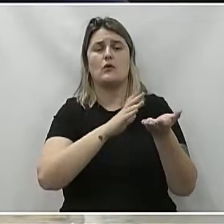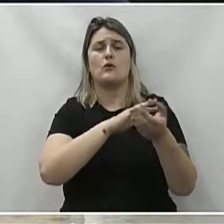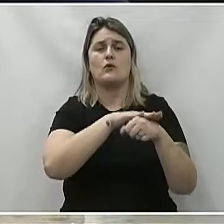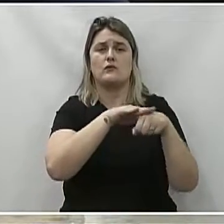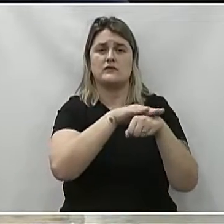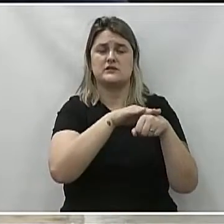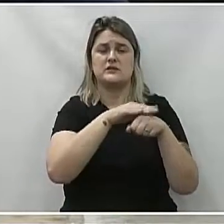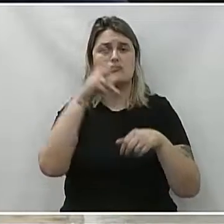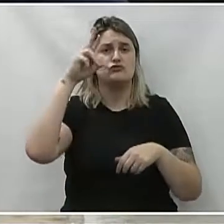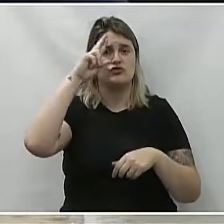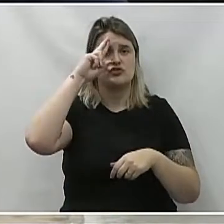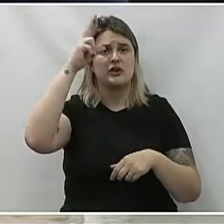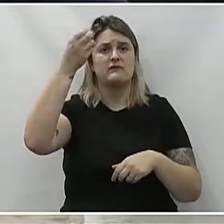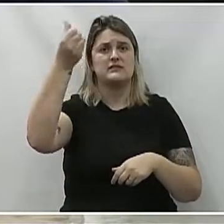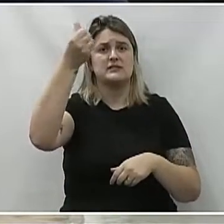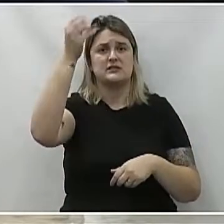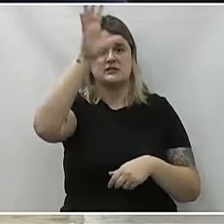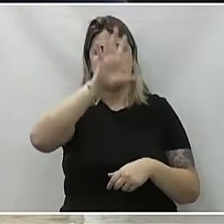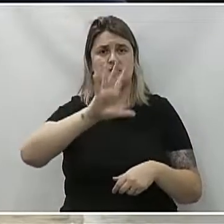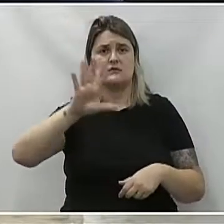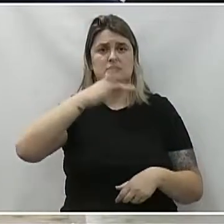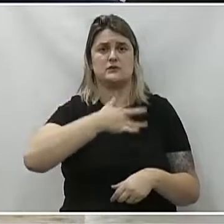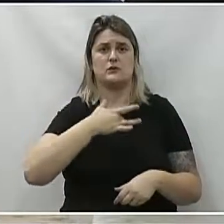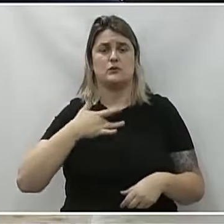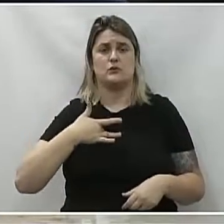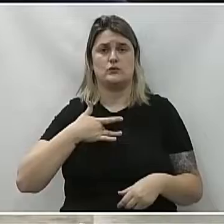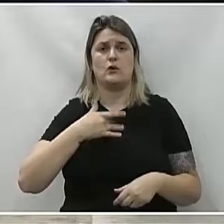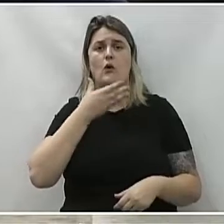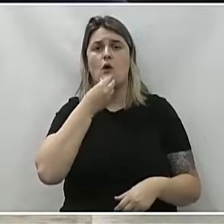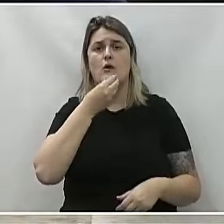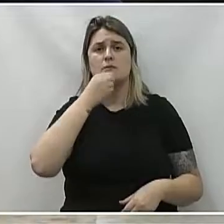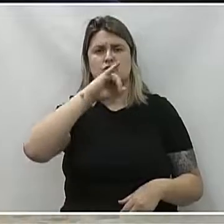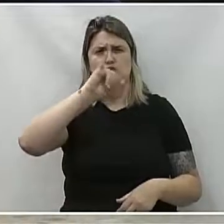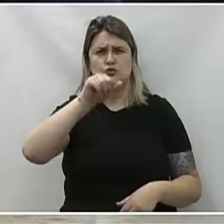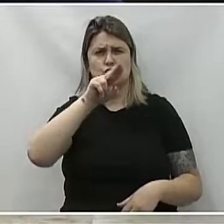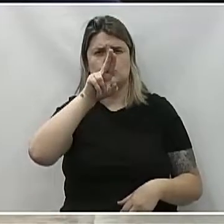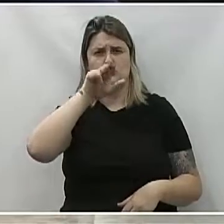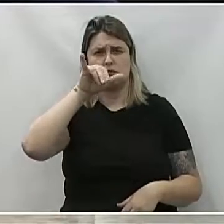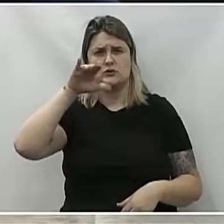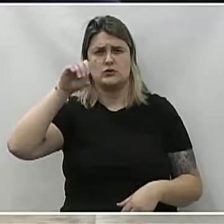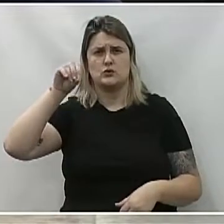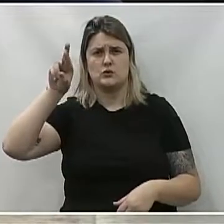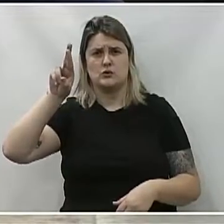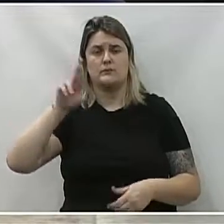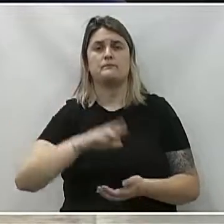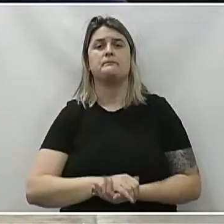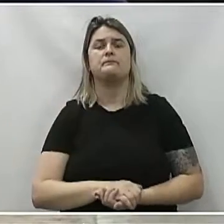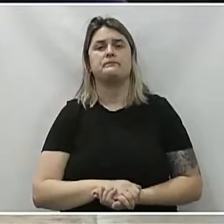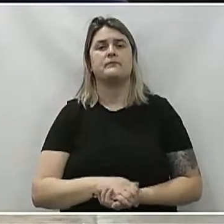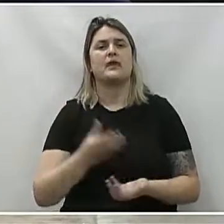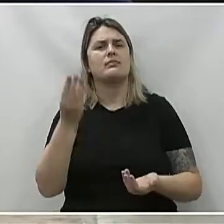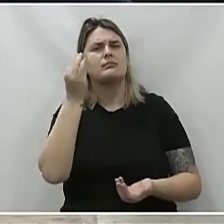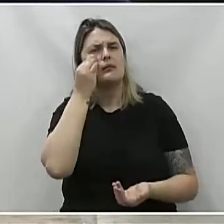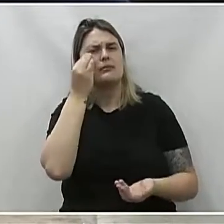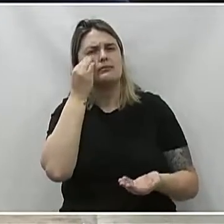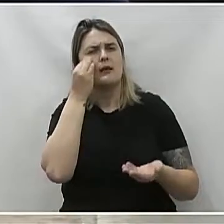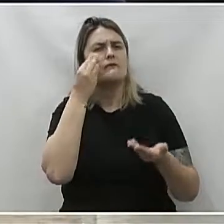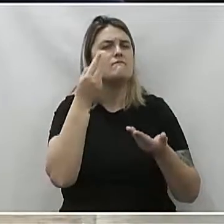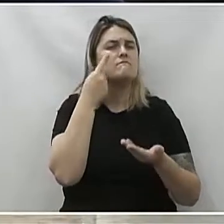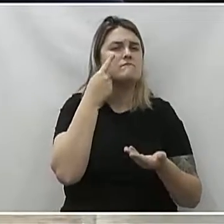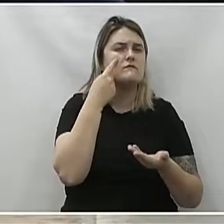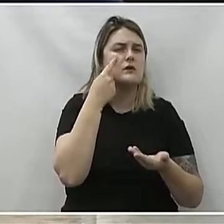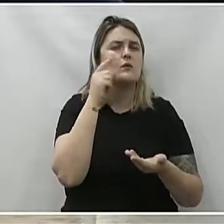chefe da Sexta Regional de Saúde, hoje o Júnior, que está nesta pasta, e tentar articular.